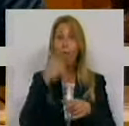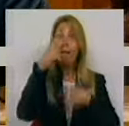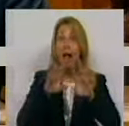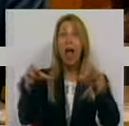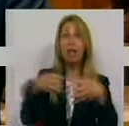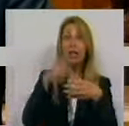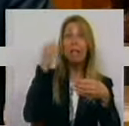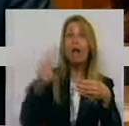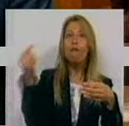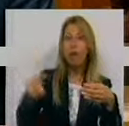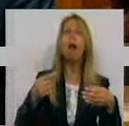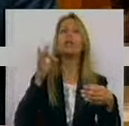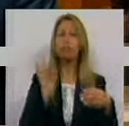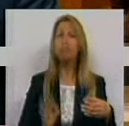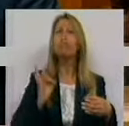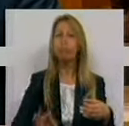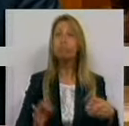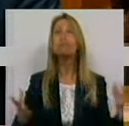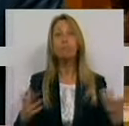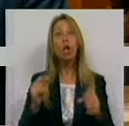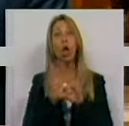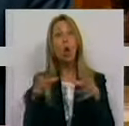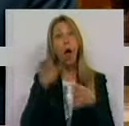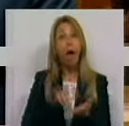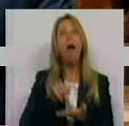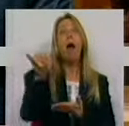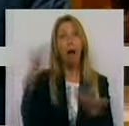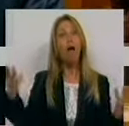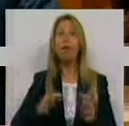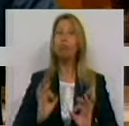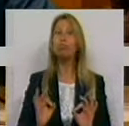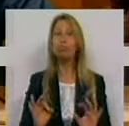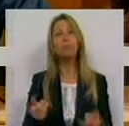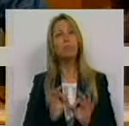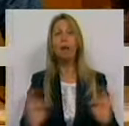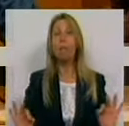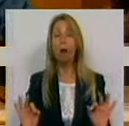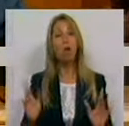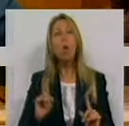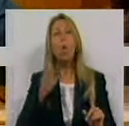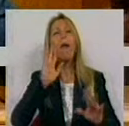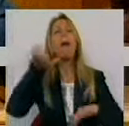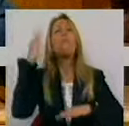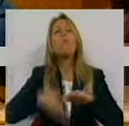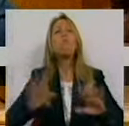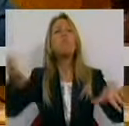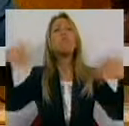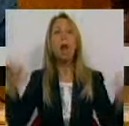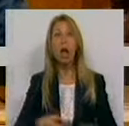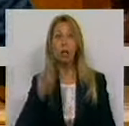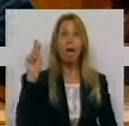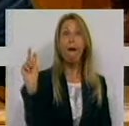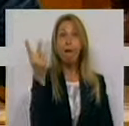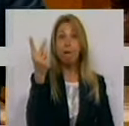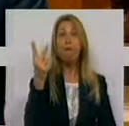dinâmicas e companhias aéreas ativas. Não é por acaso que duas companhias de baixo custo instalaram em Portugal a